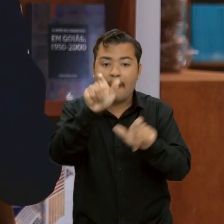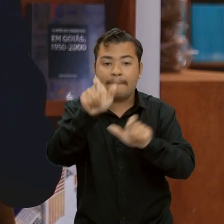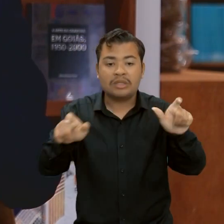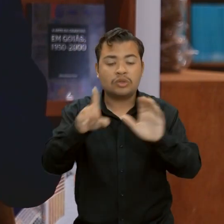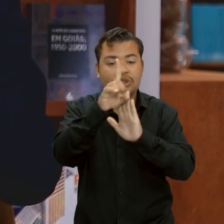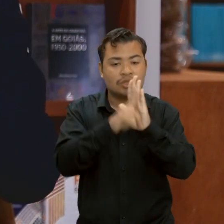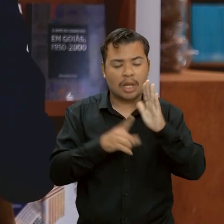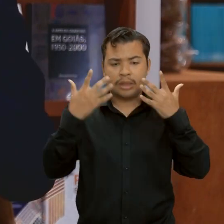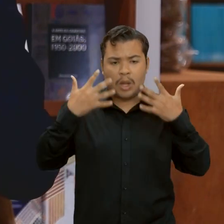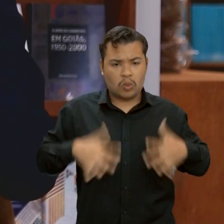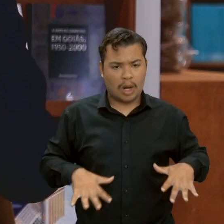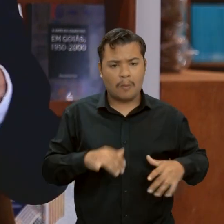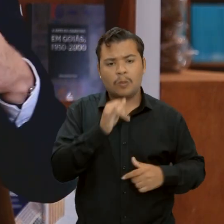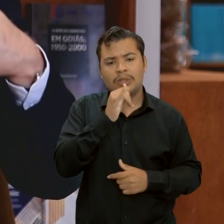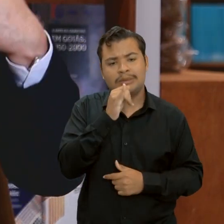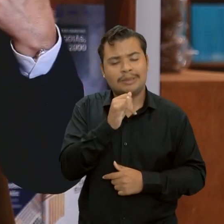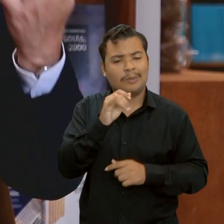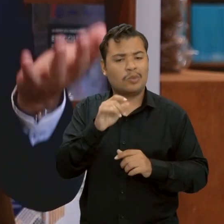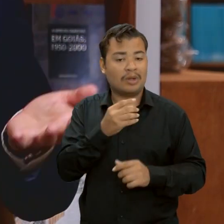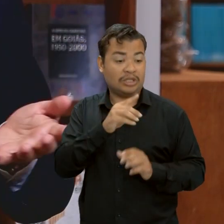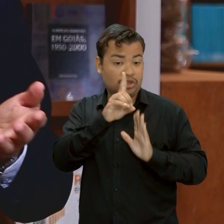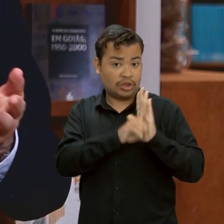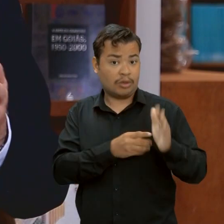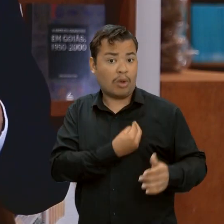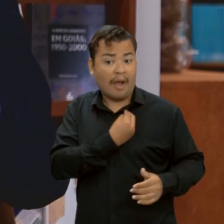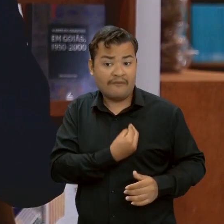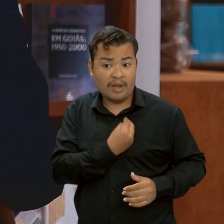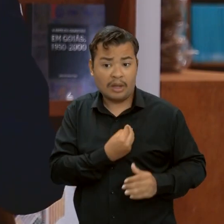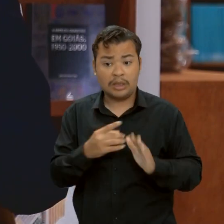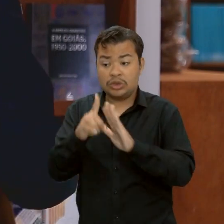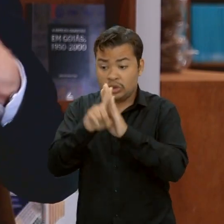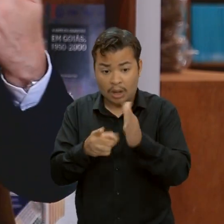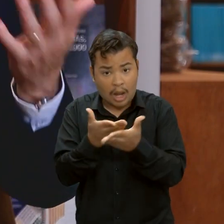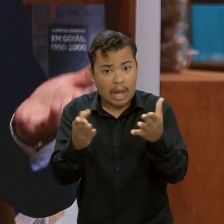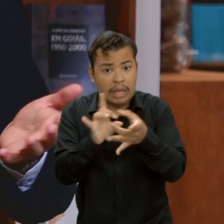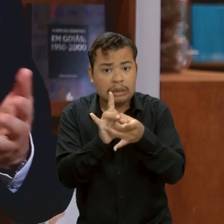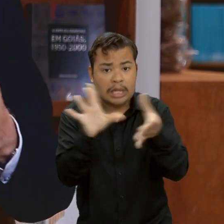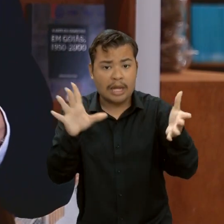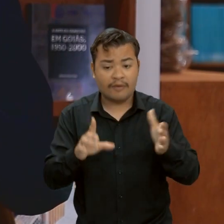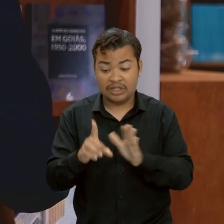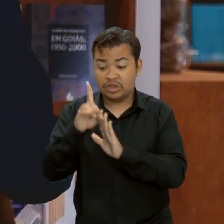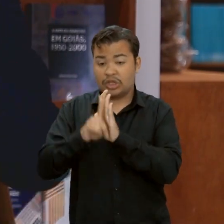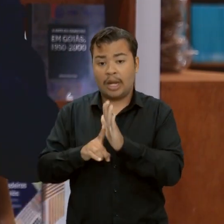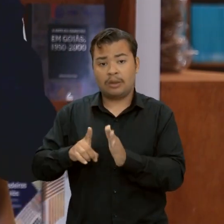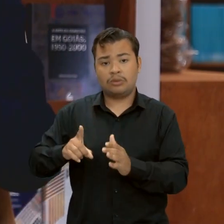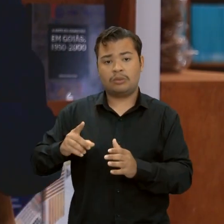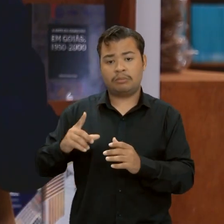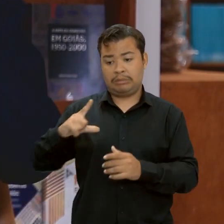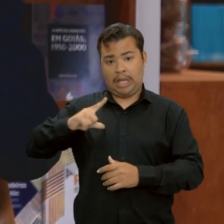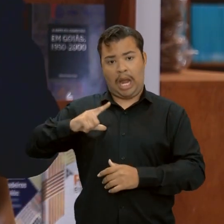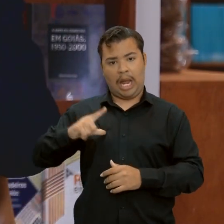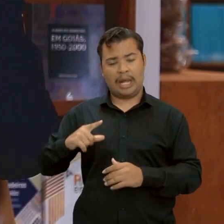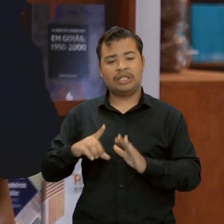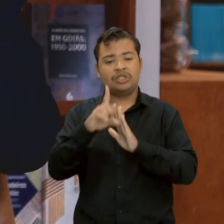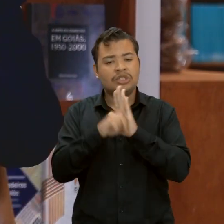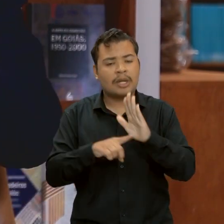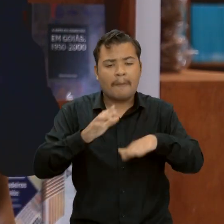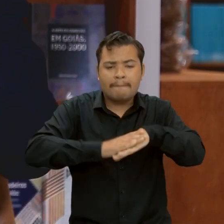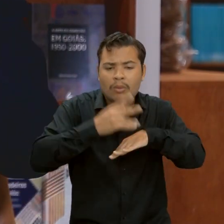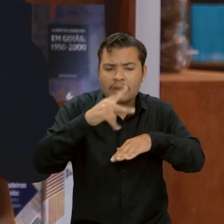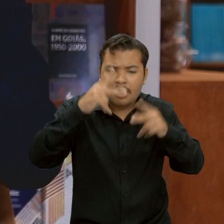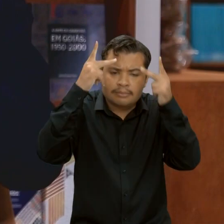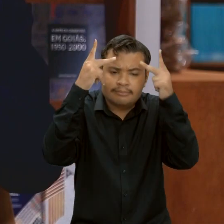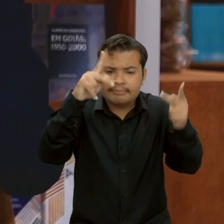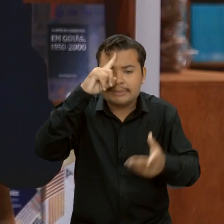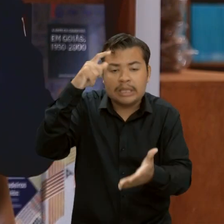A vida, direito à liberdade, direito ao patrimônio, ao livre-arbítrio. Então, o